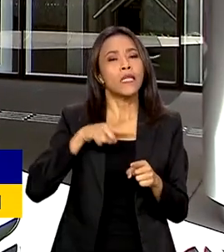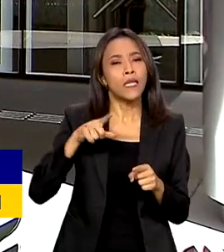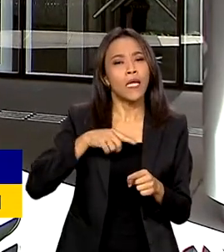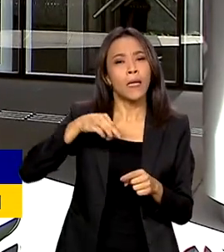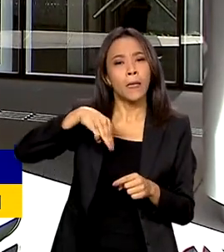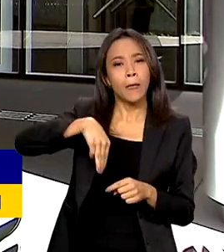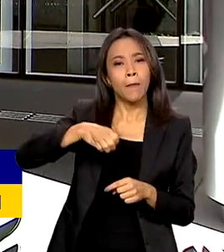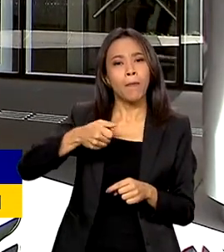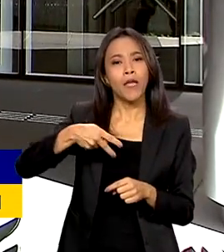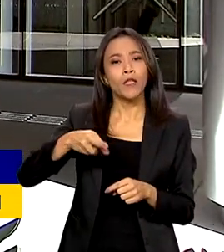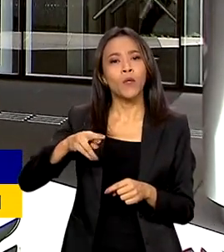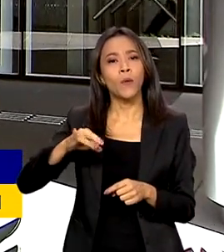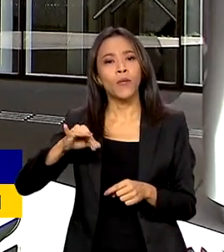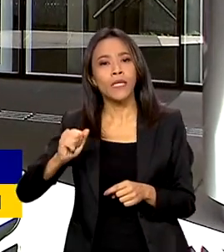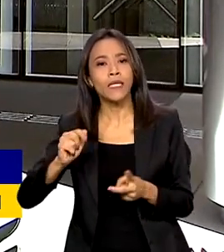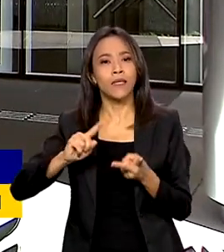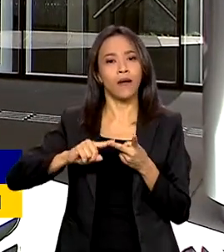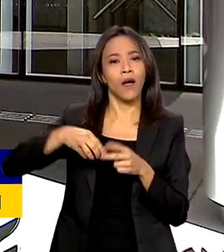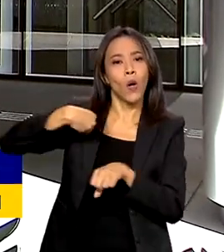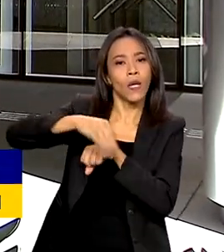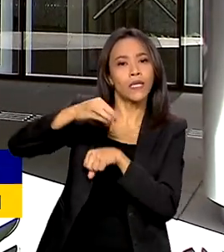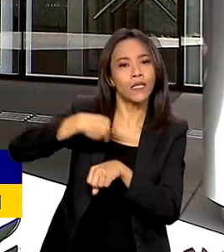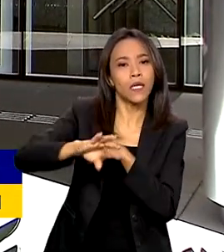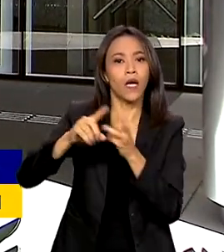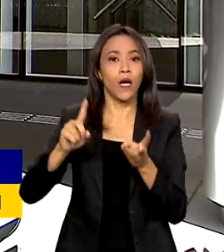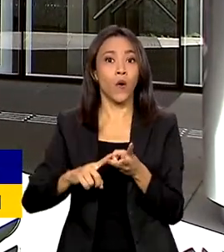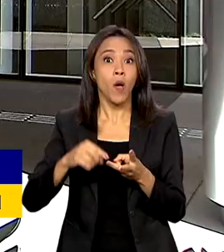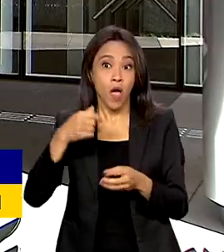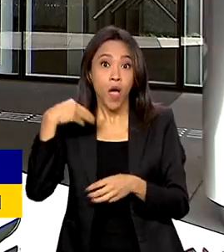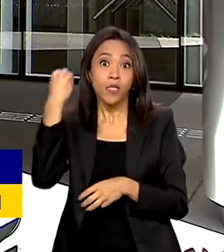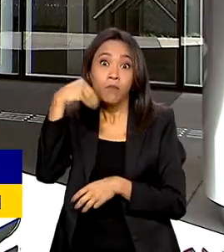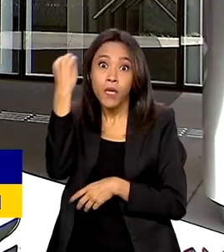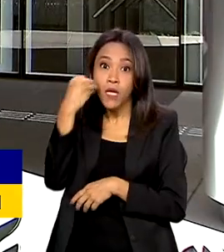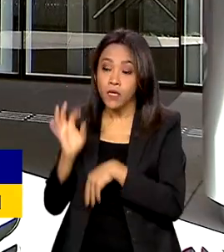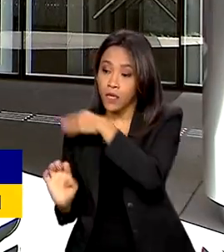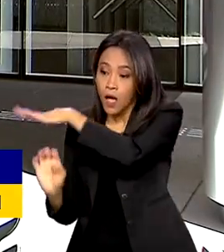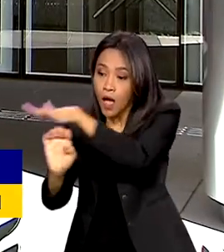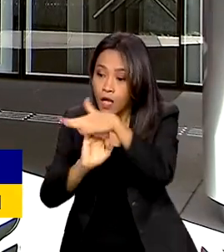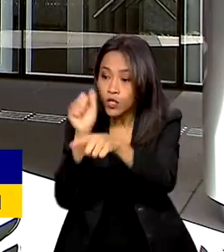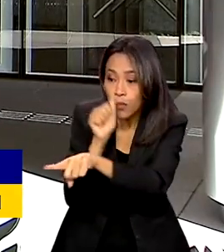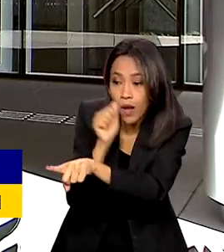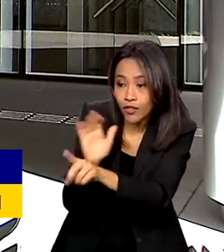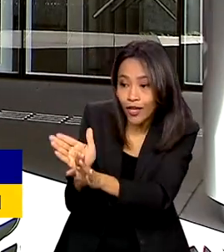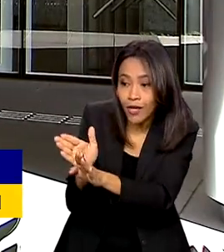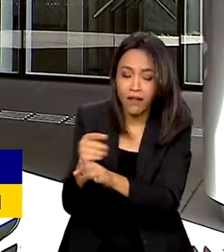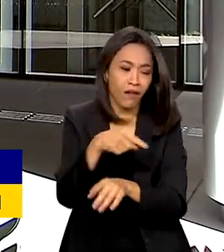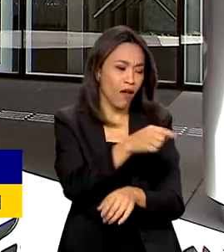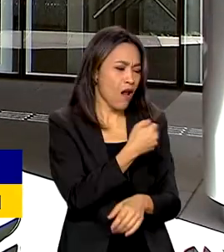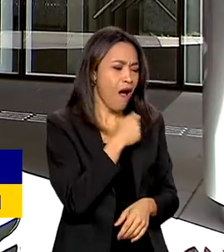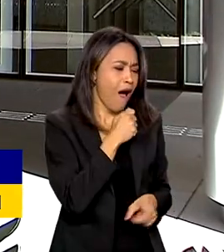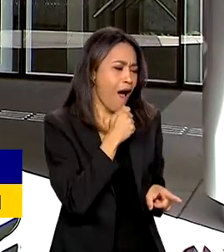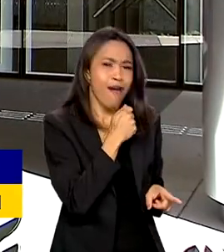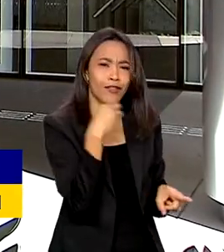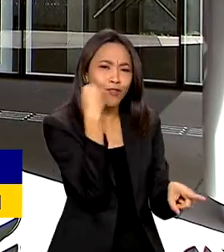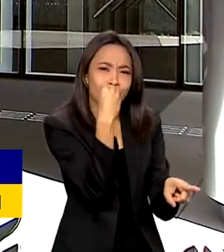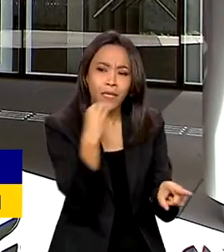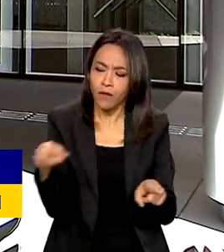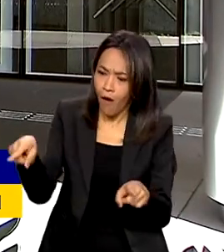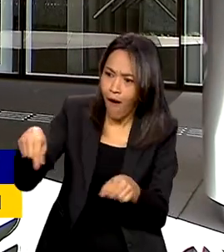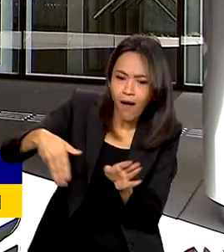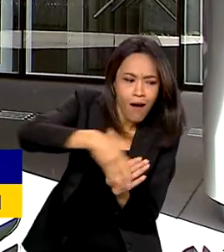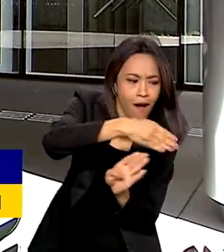de diálogos entre empresárias que já atuam no comércio exterior com aquelas que desejam explorar esse mercado